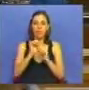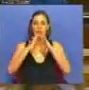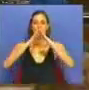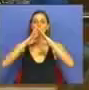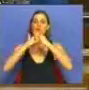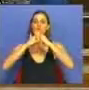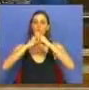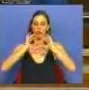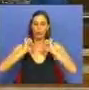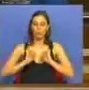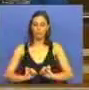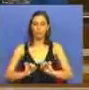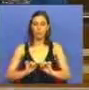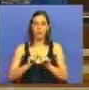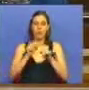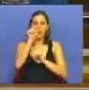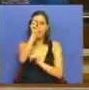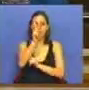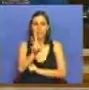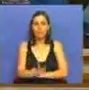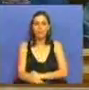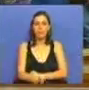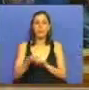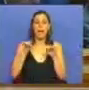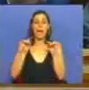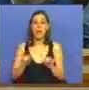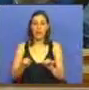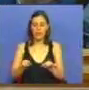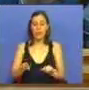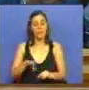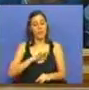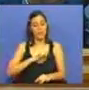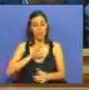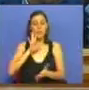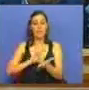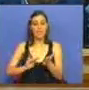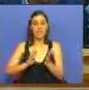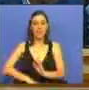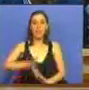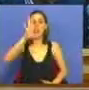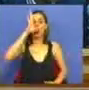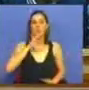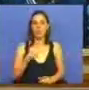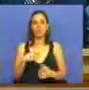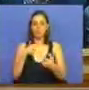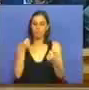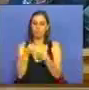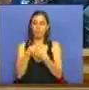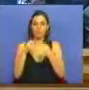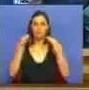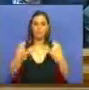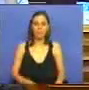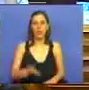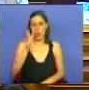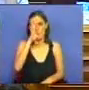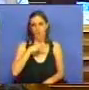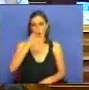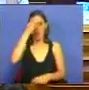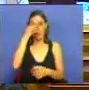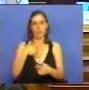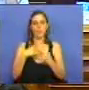estrutura e os seus órgãos. E aqui, Sra. Secretária de Estado, divergimos do Governo.